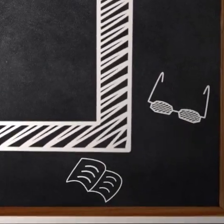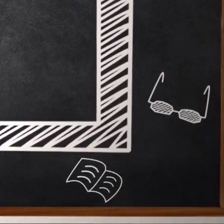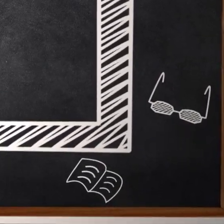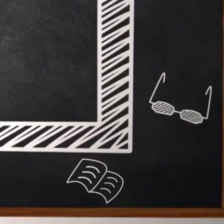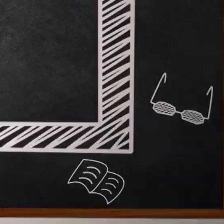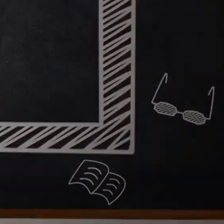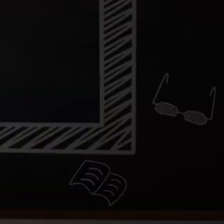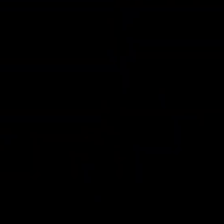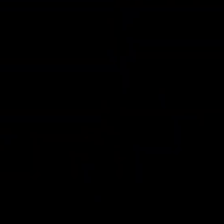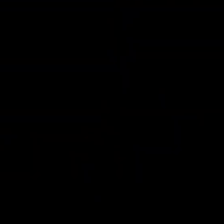E aí E aí E aí